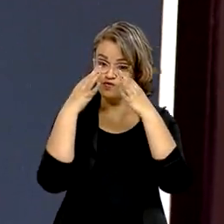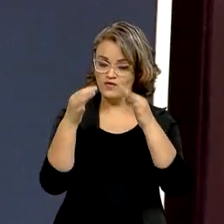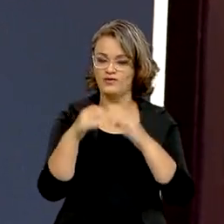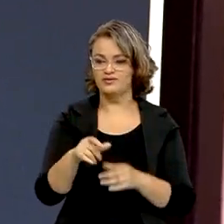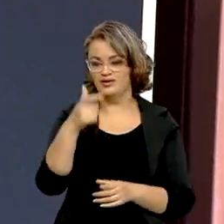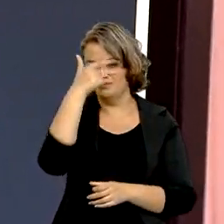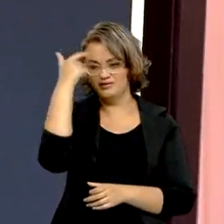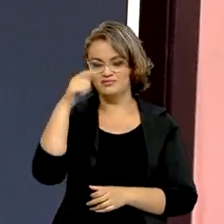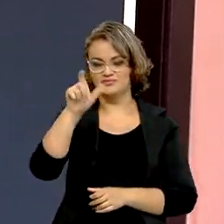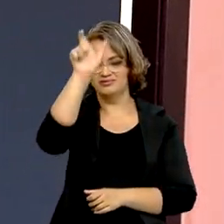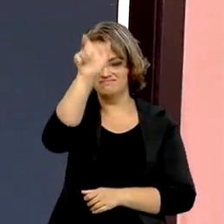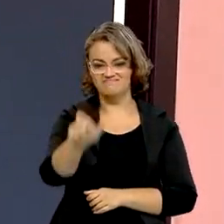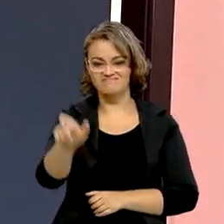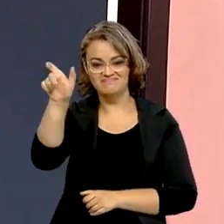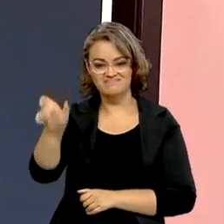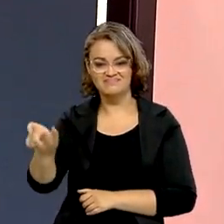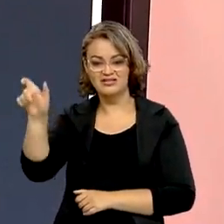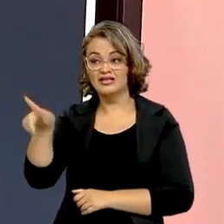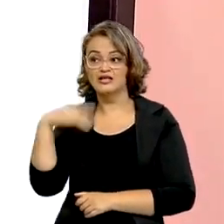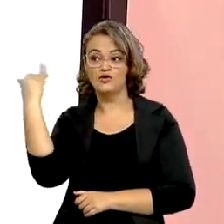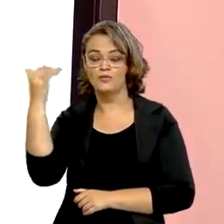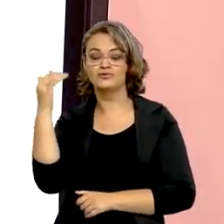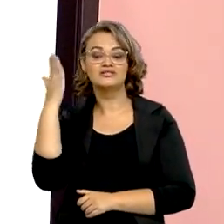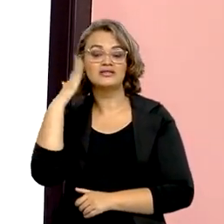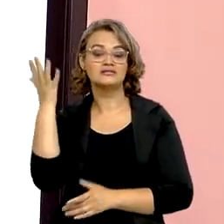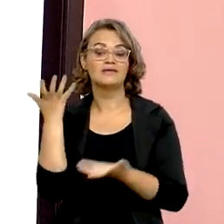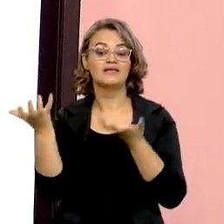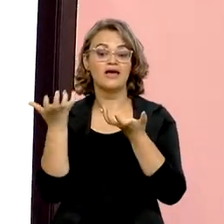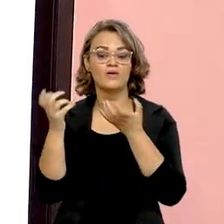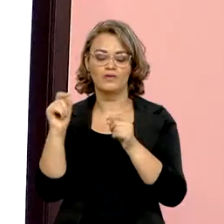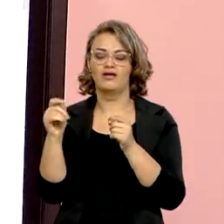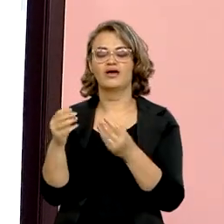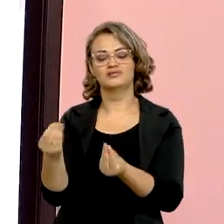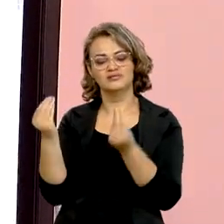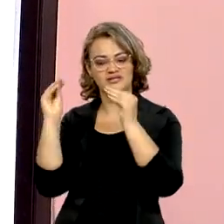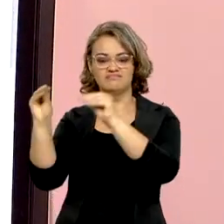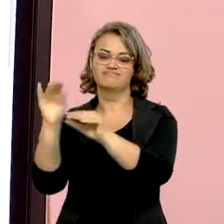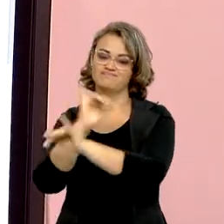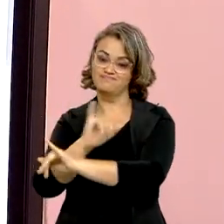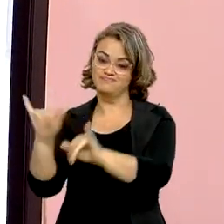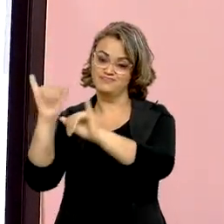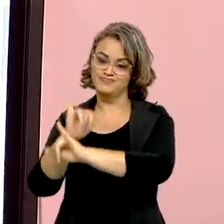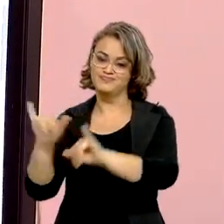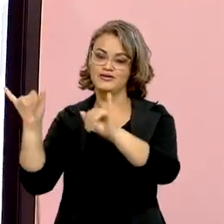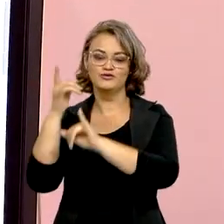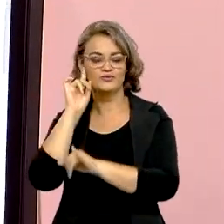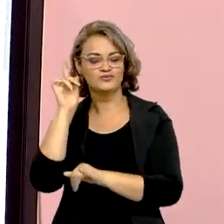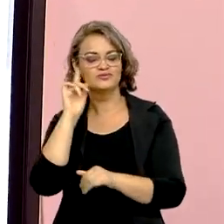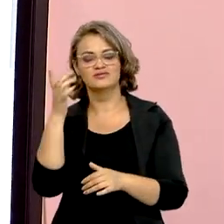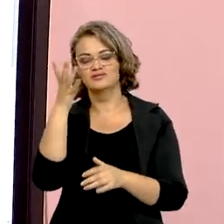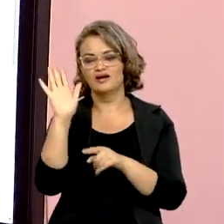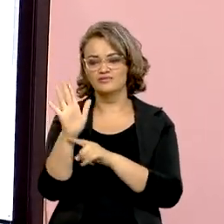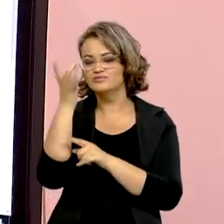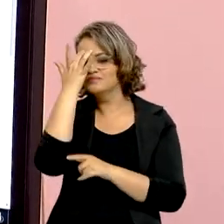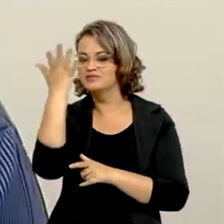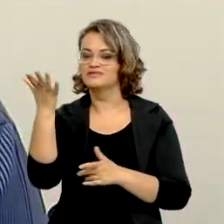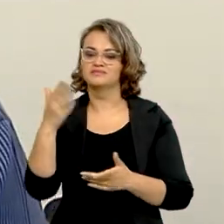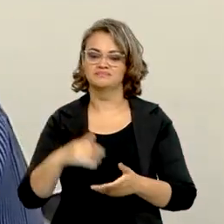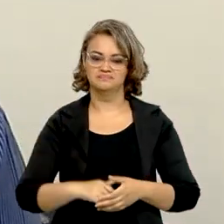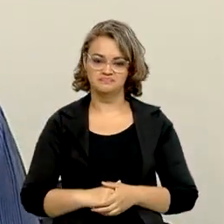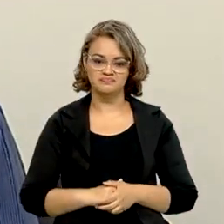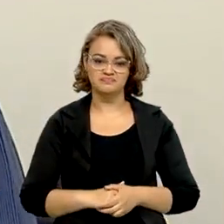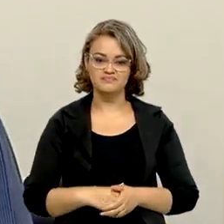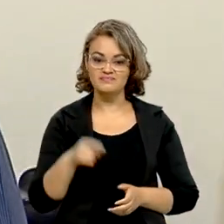cidadão. As informações que são relevantes para as pessoas, para ajudar as pessoas no seu dia a dia, nas suas demandas, nas suas necessidades.